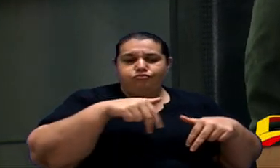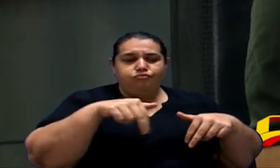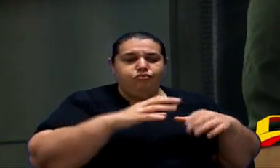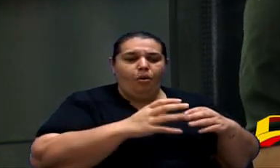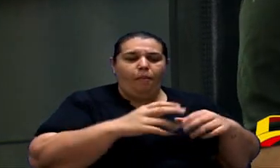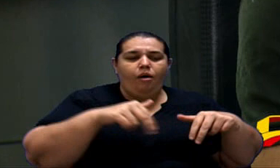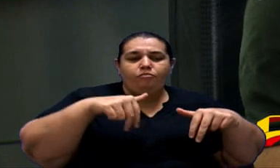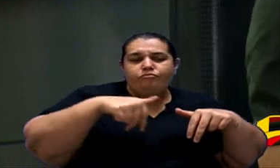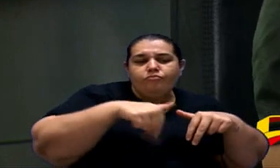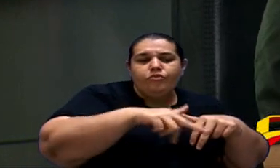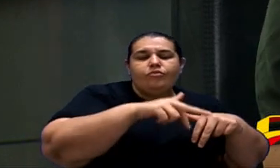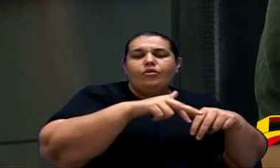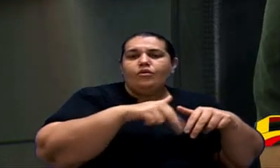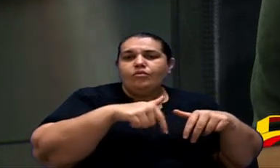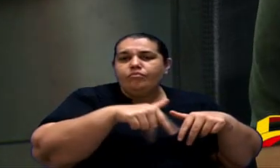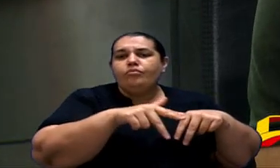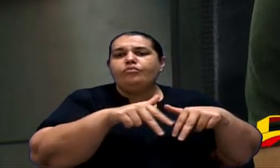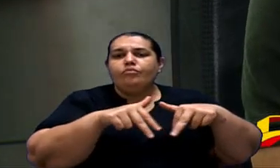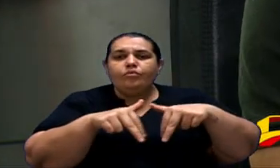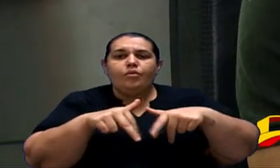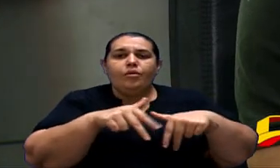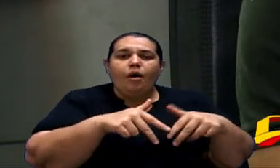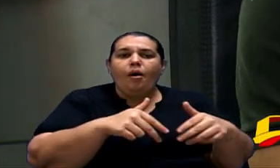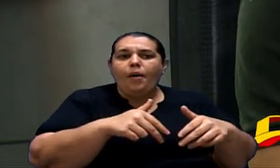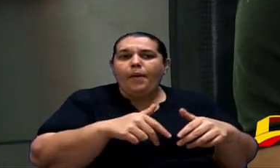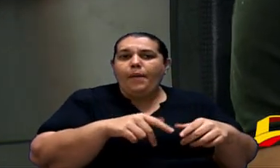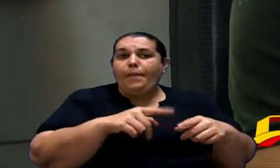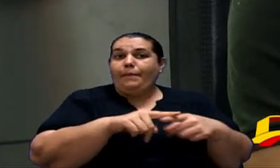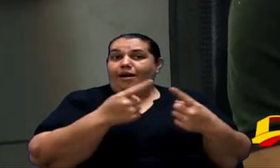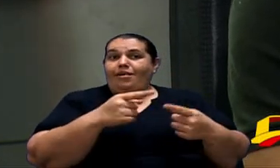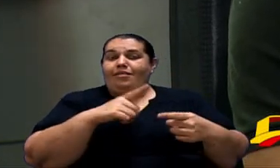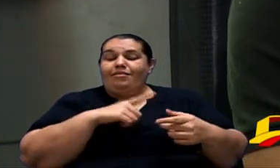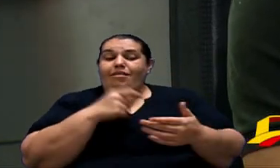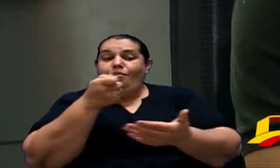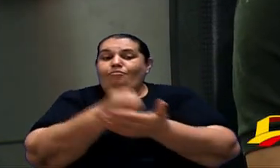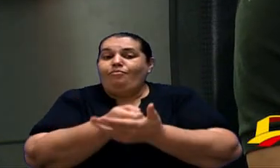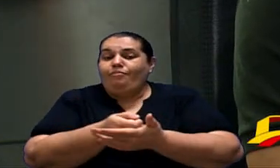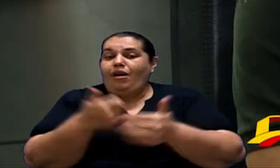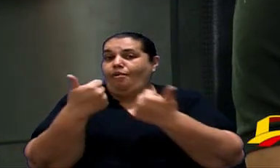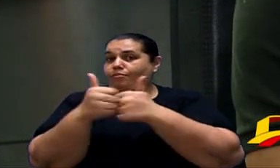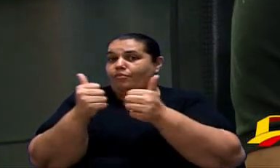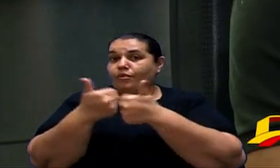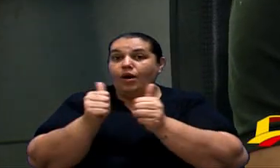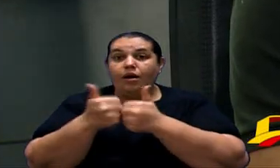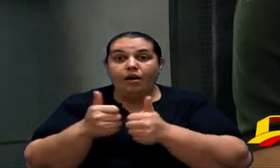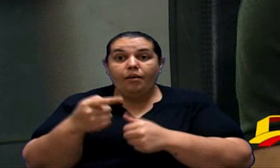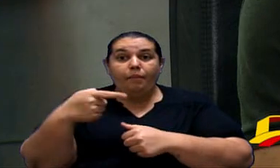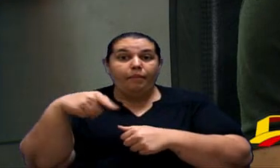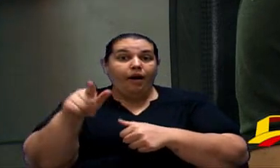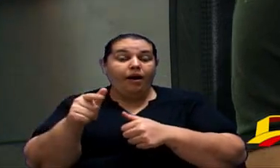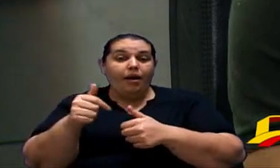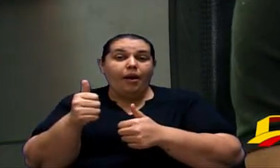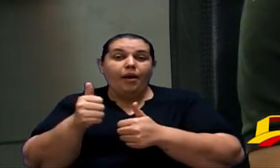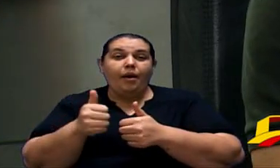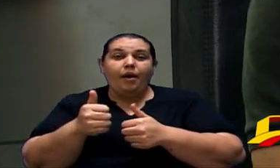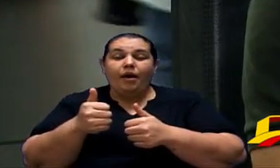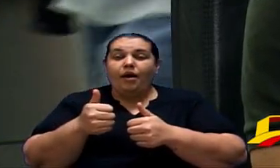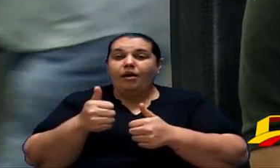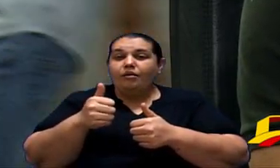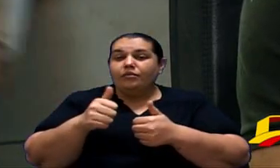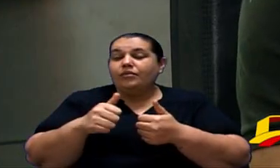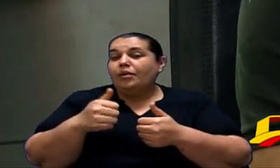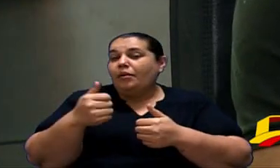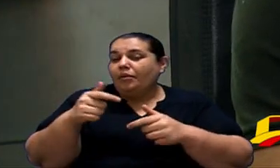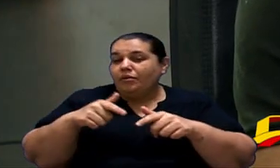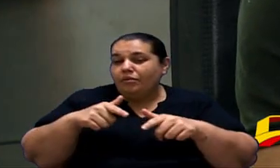dinheiro, mas, por conta de ter o dinheiro de pagar a passagem, para ir jogar bola, para ir estudar,